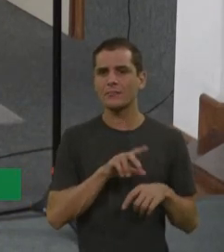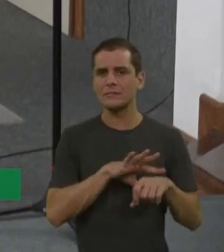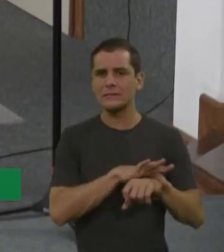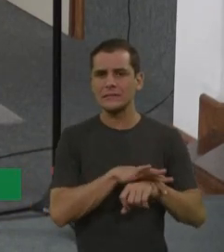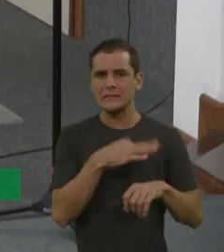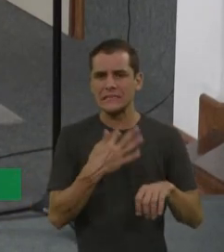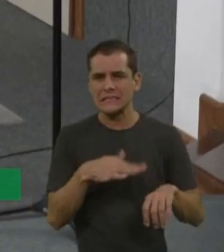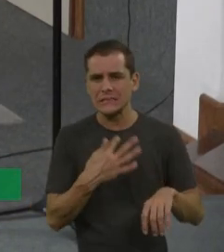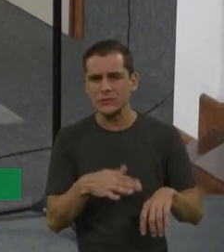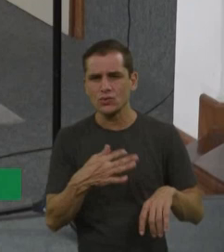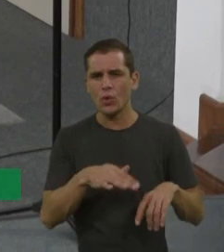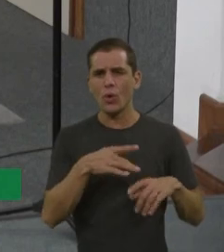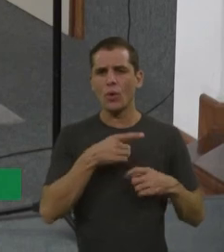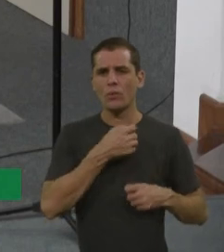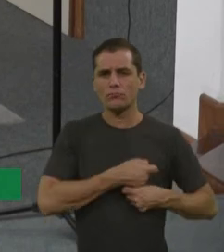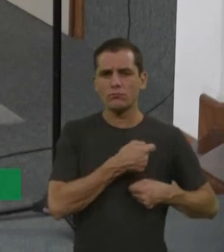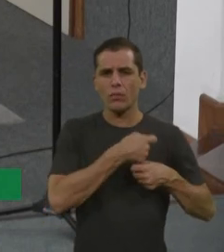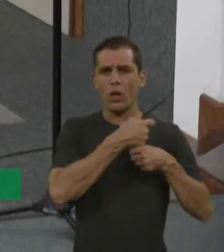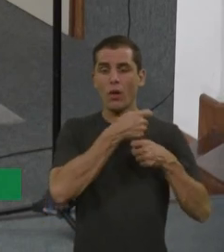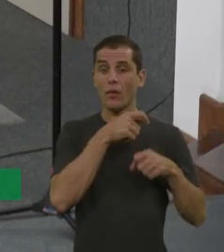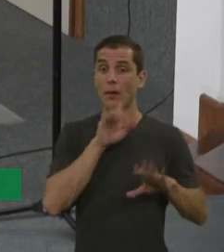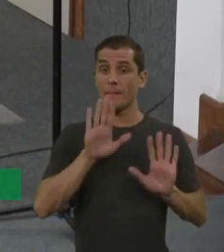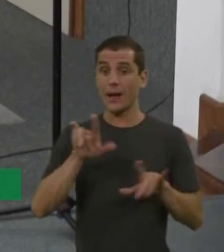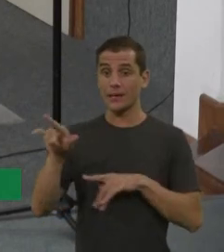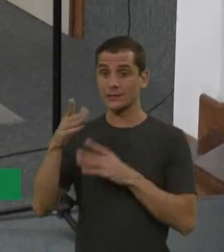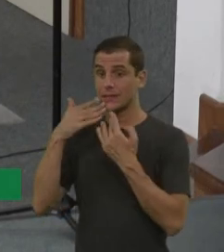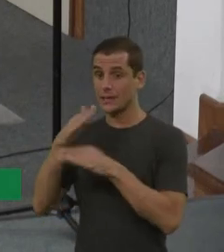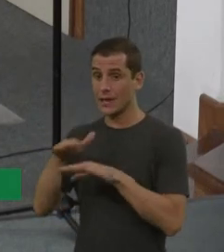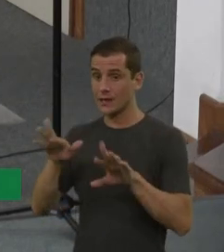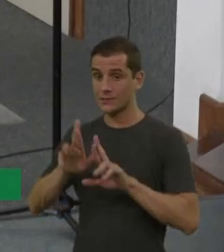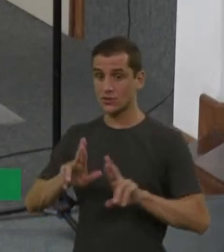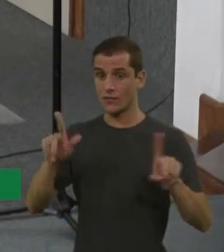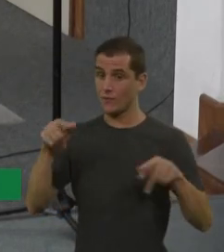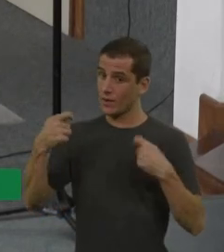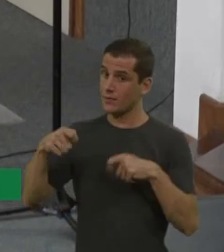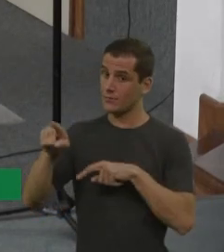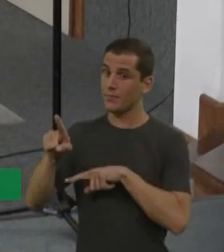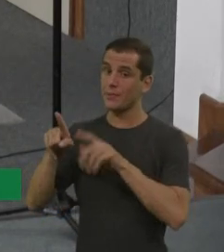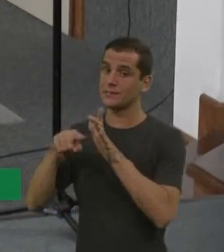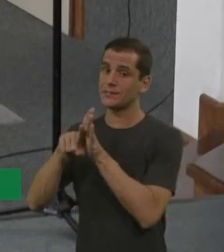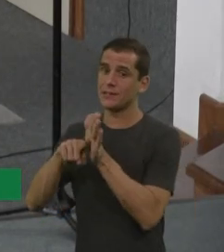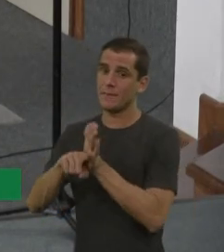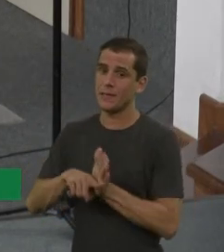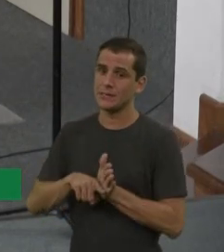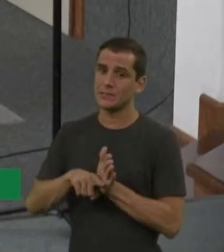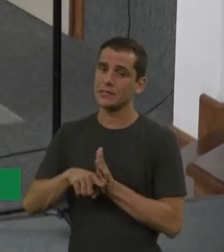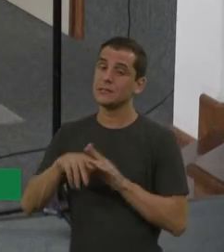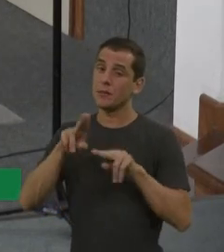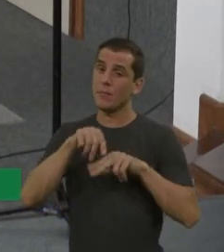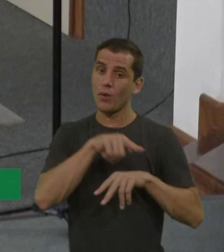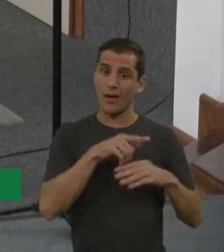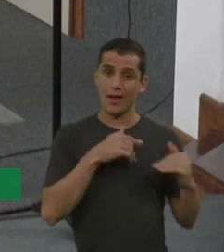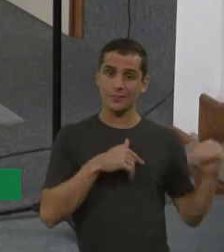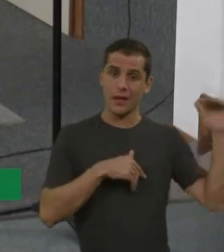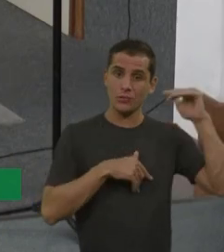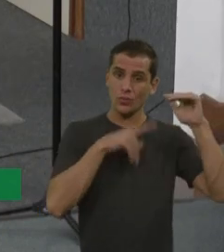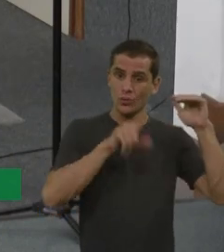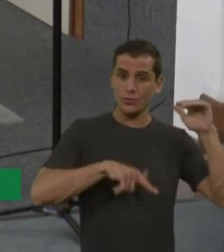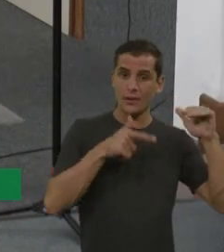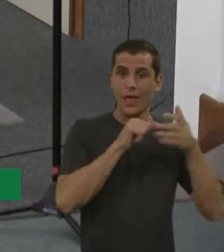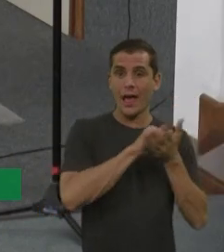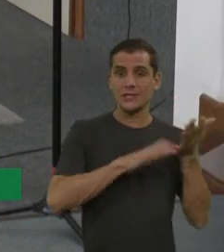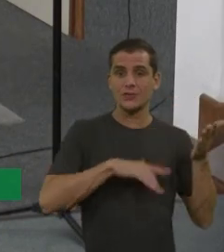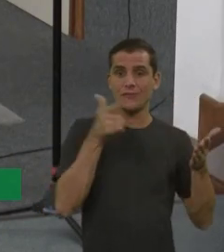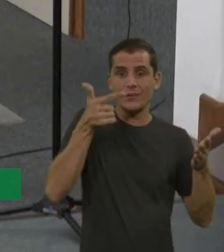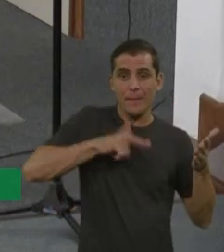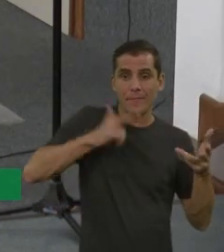tem que fazer pesquisa para mucopolisacaridose, tá? Por quê? Porque os gags se acumulam bem nesse nervo, né? Então, também é uma dica bem legal.